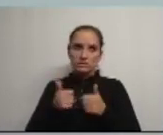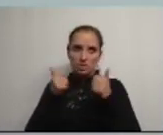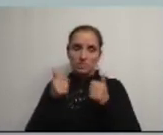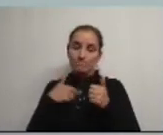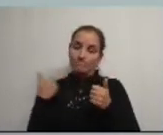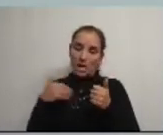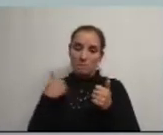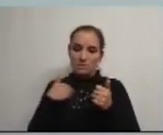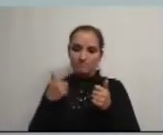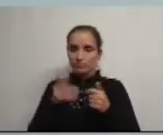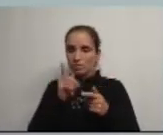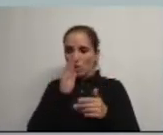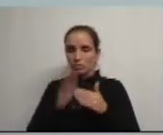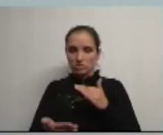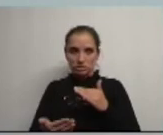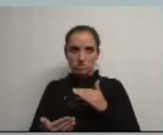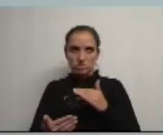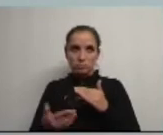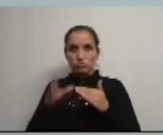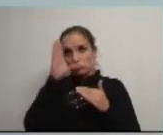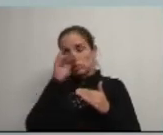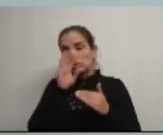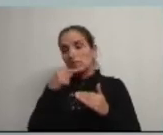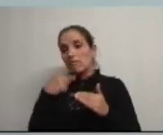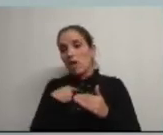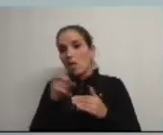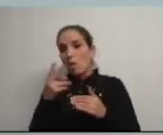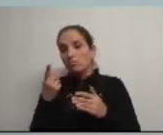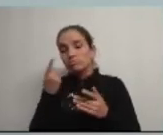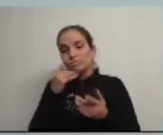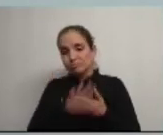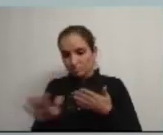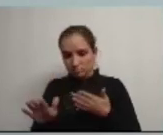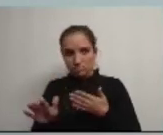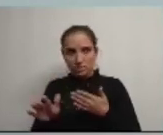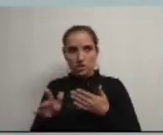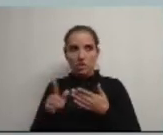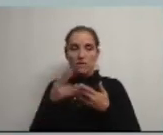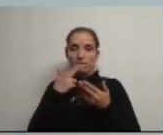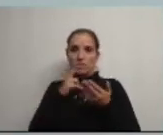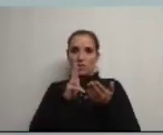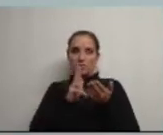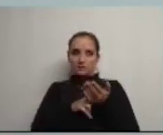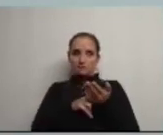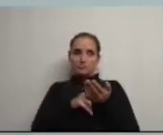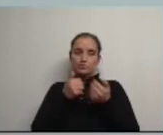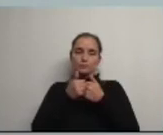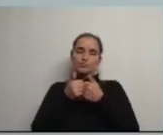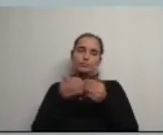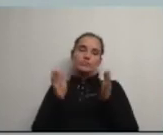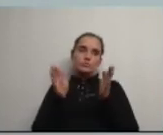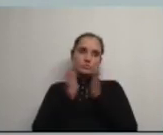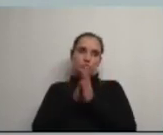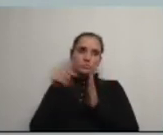lamenta-se que tal não tenha acontecido não sei se por lapso ou por desconhecimento o que é certo é que tudo aquilo